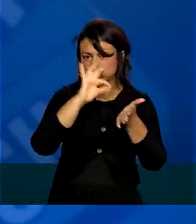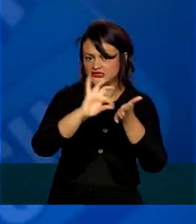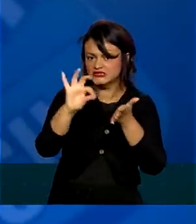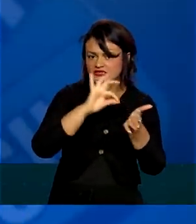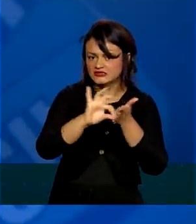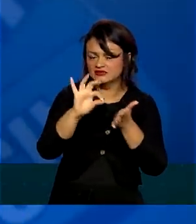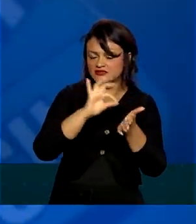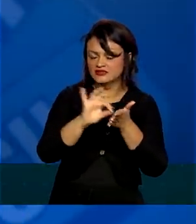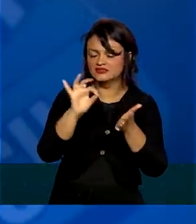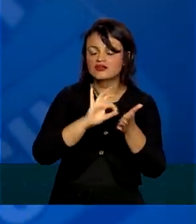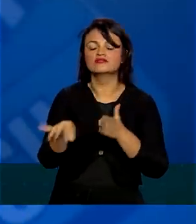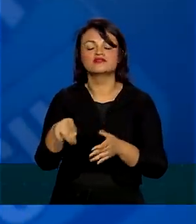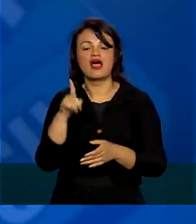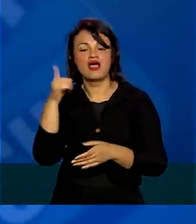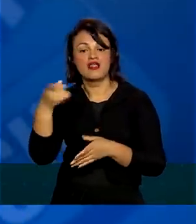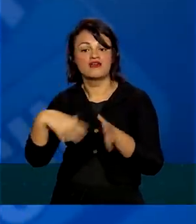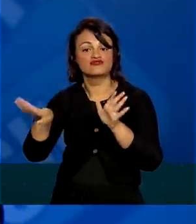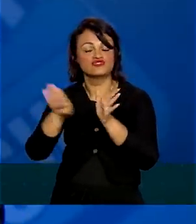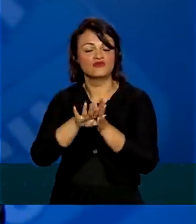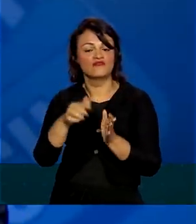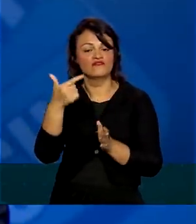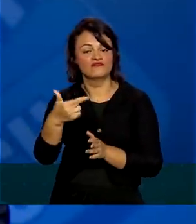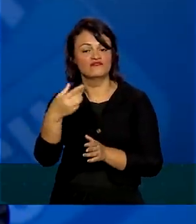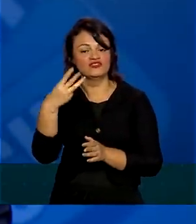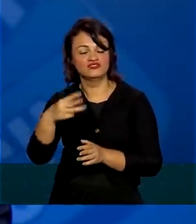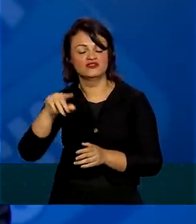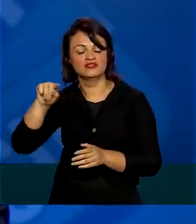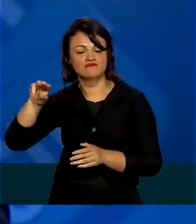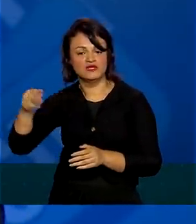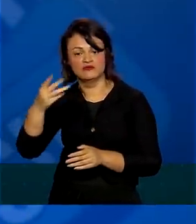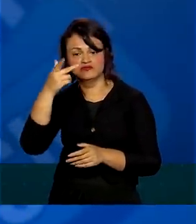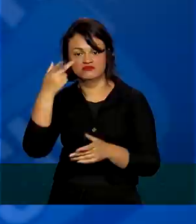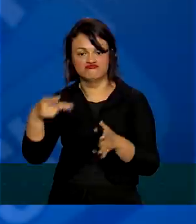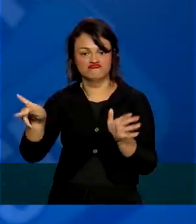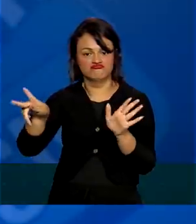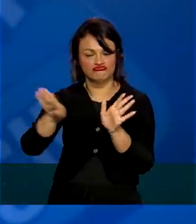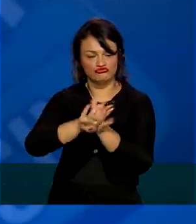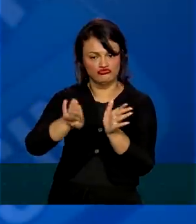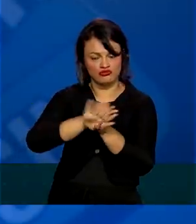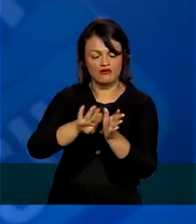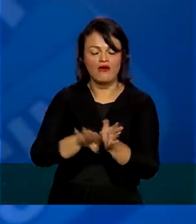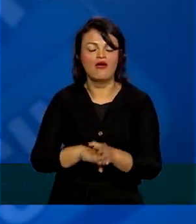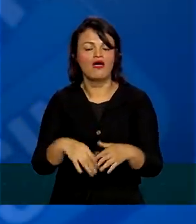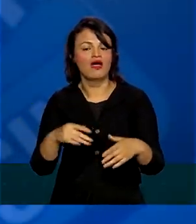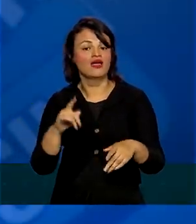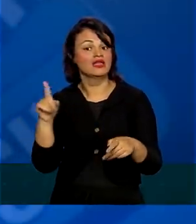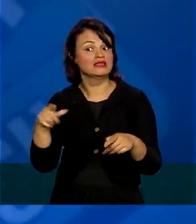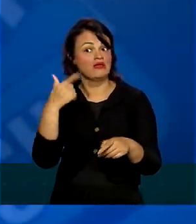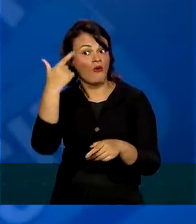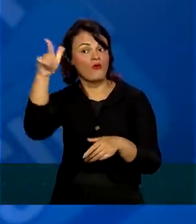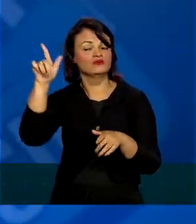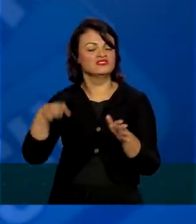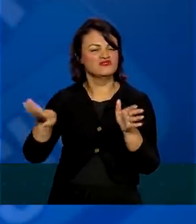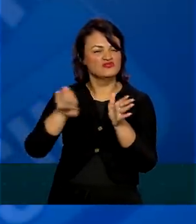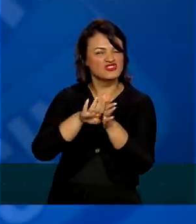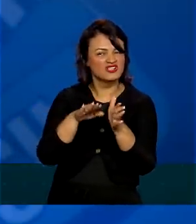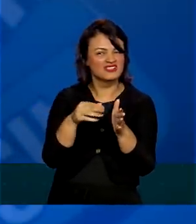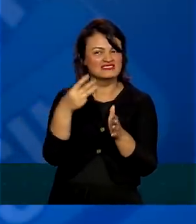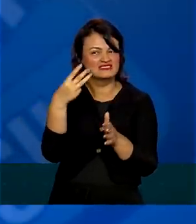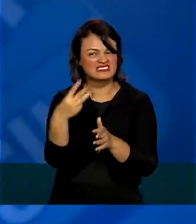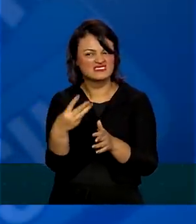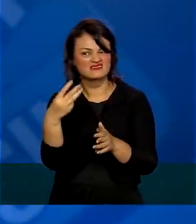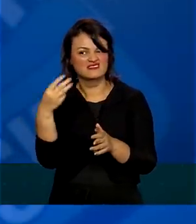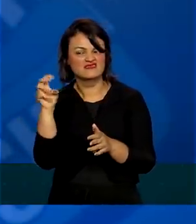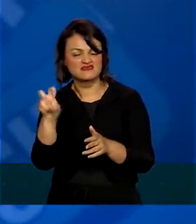Lá nós recebemos esses 23 milhões que foram processados e estes outros, para chegar nos 35 milhões,